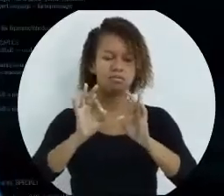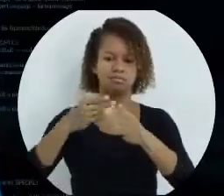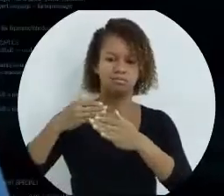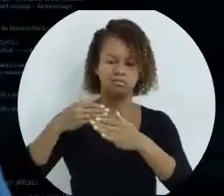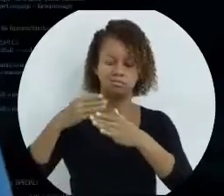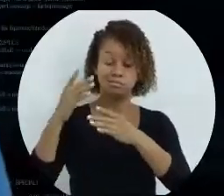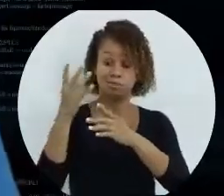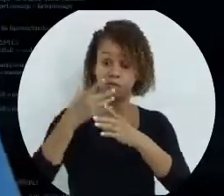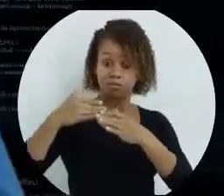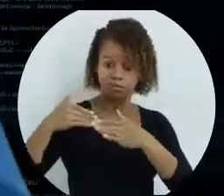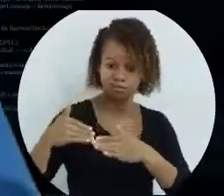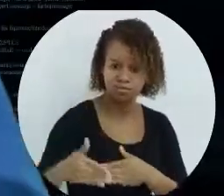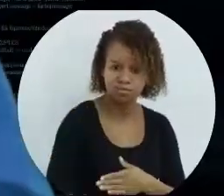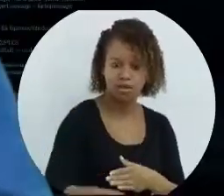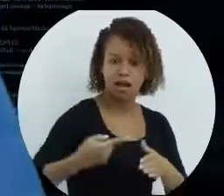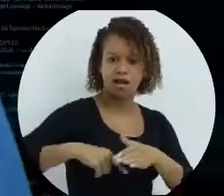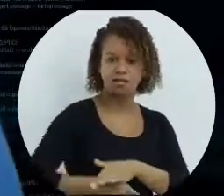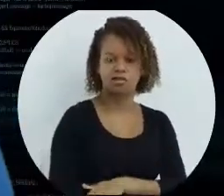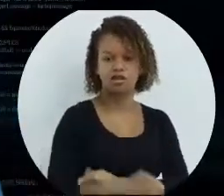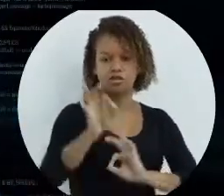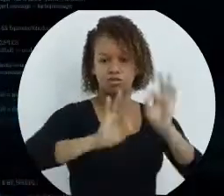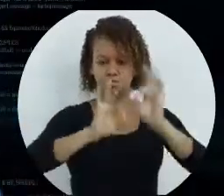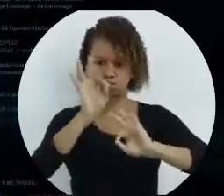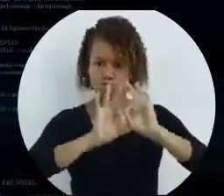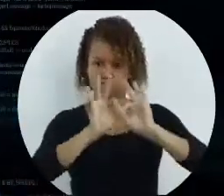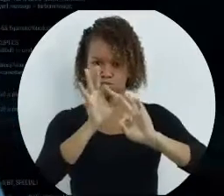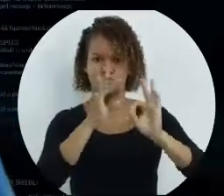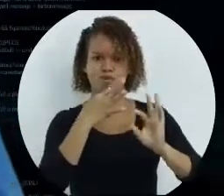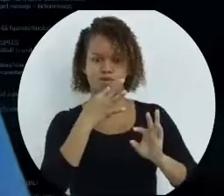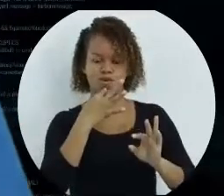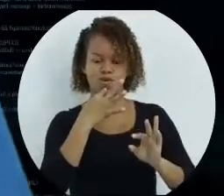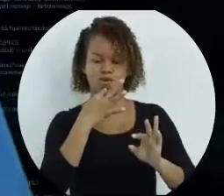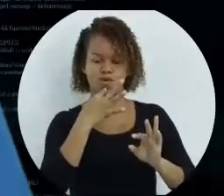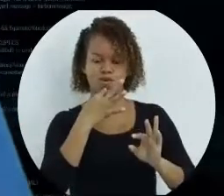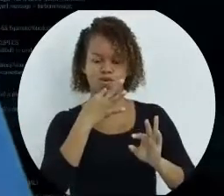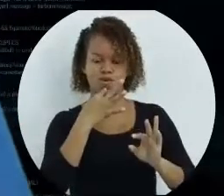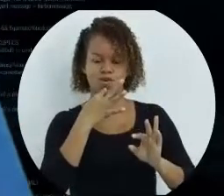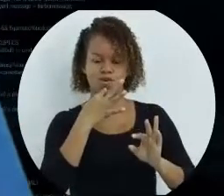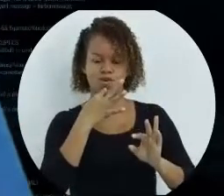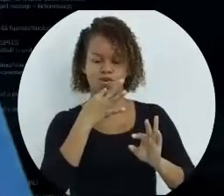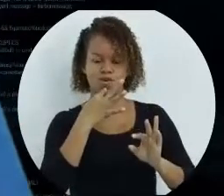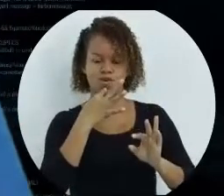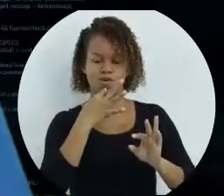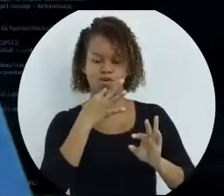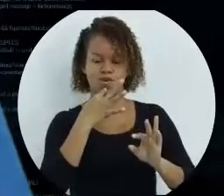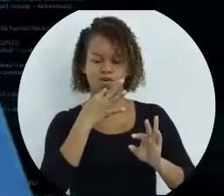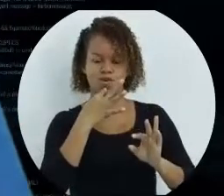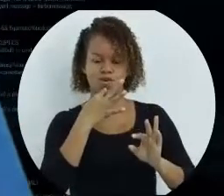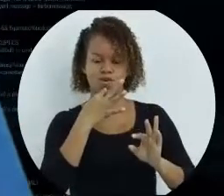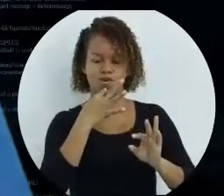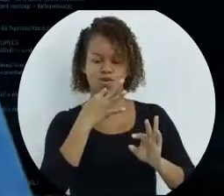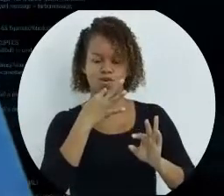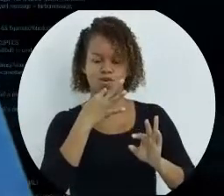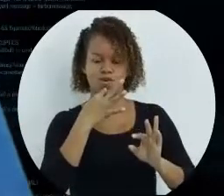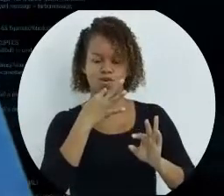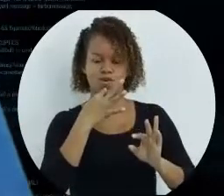Avançado. Conhecer as técnicas de programação procedural com JavaScript. Everton Mendonça